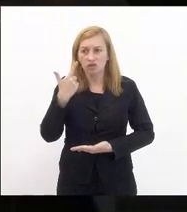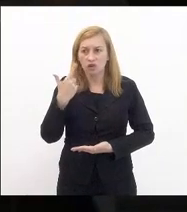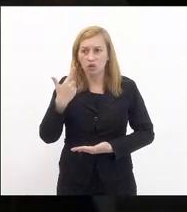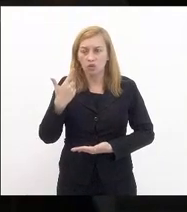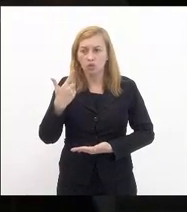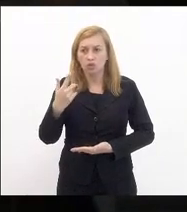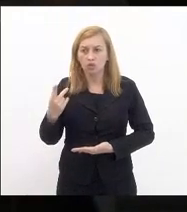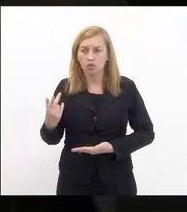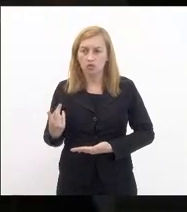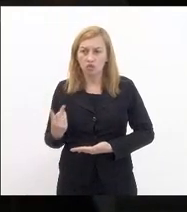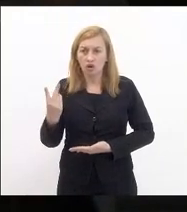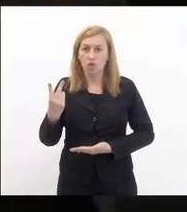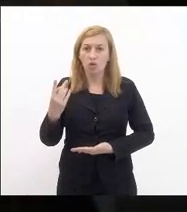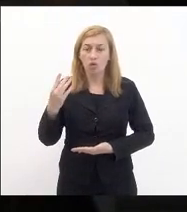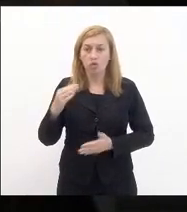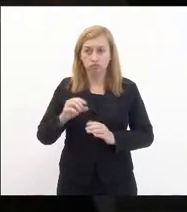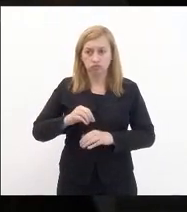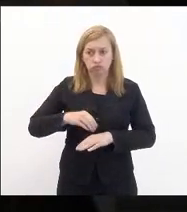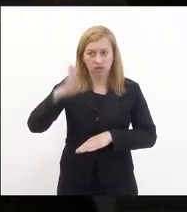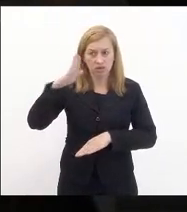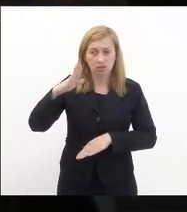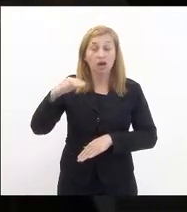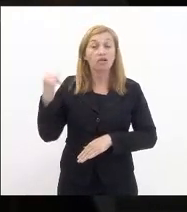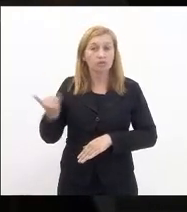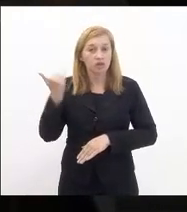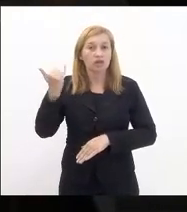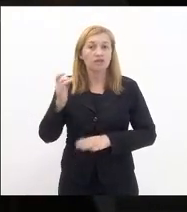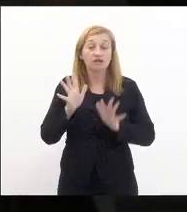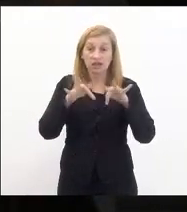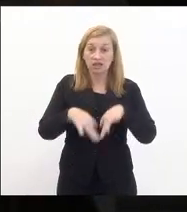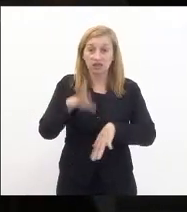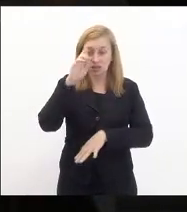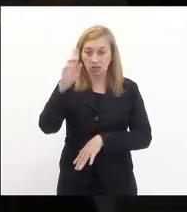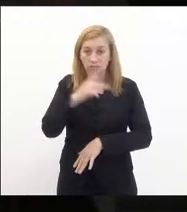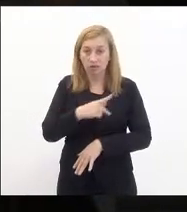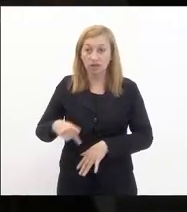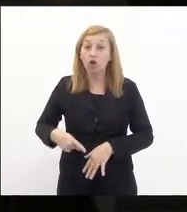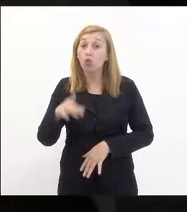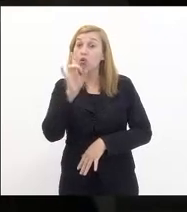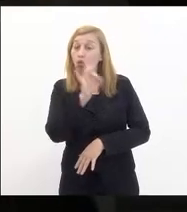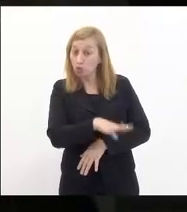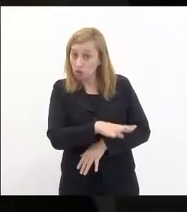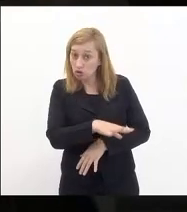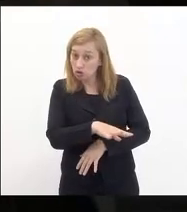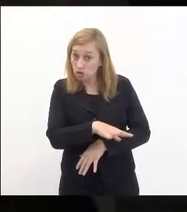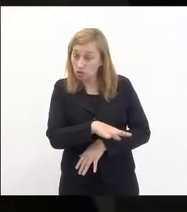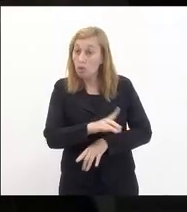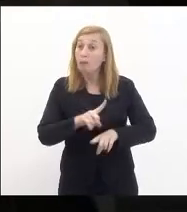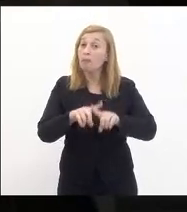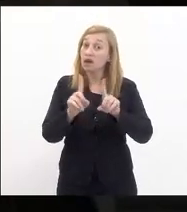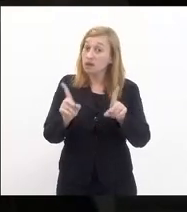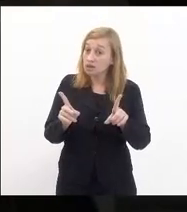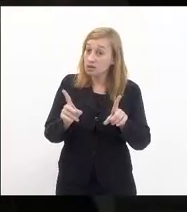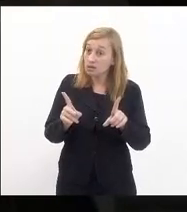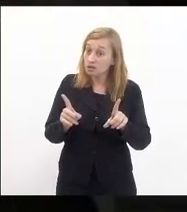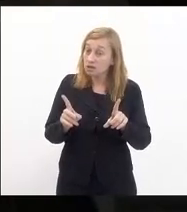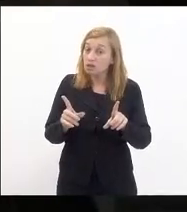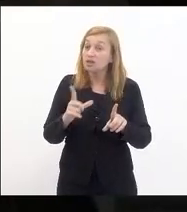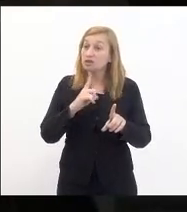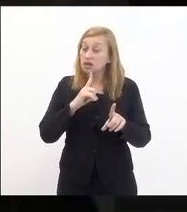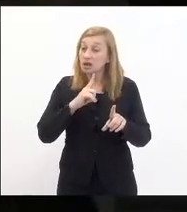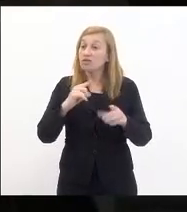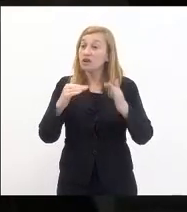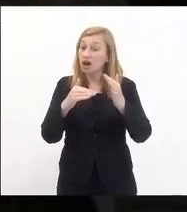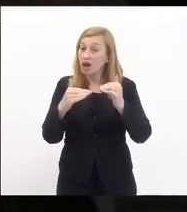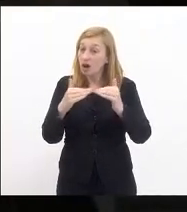é muito importante e concluindo senhora presidente o último mas sobre isso houve acordo